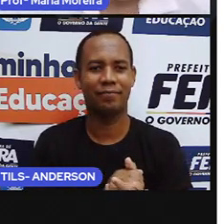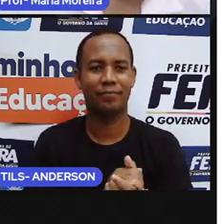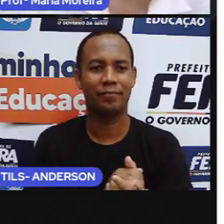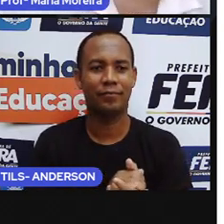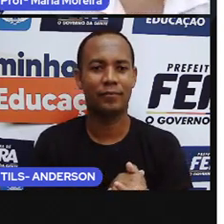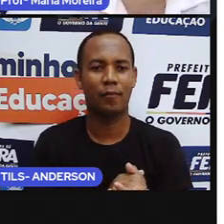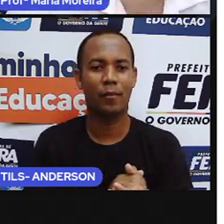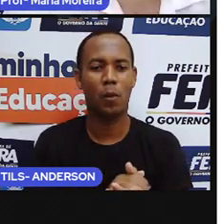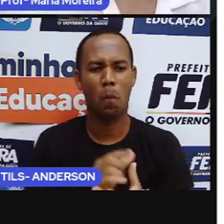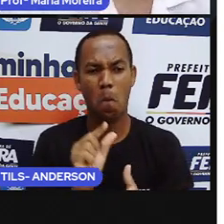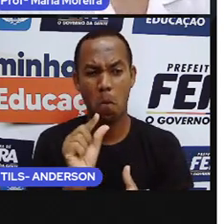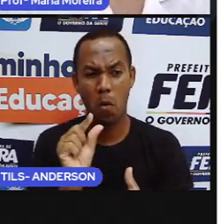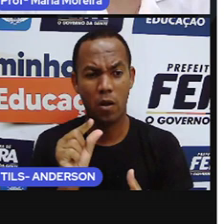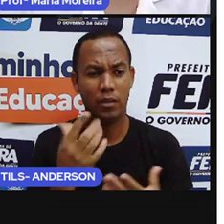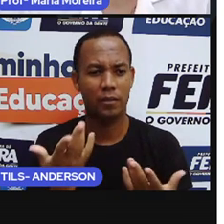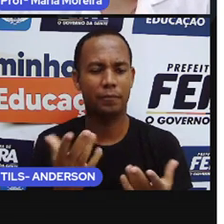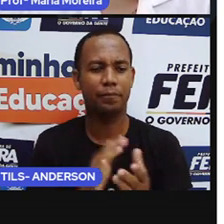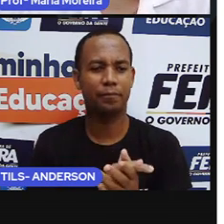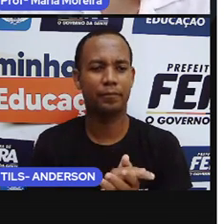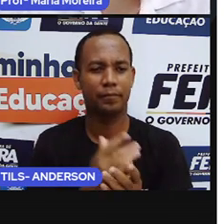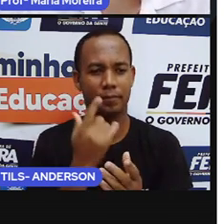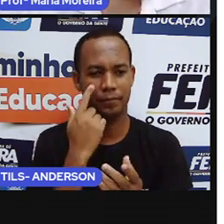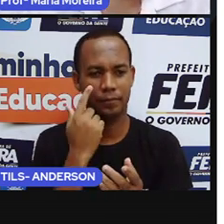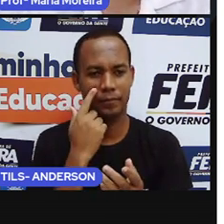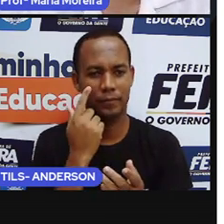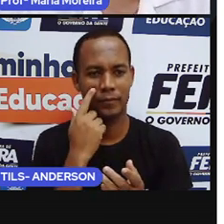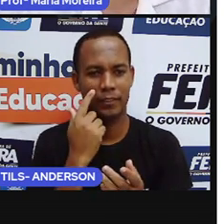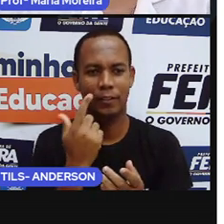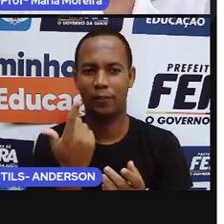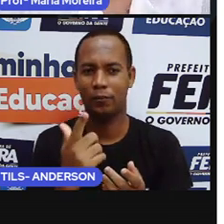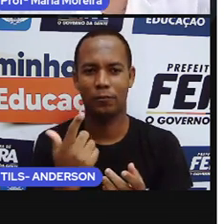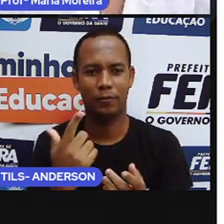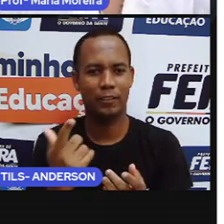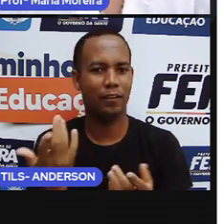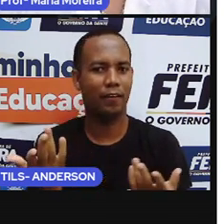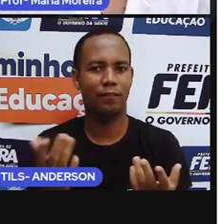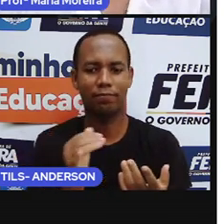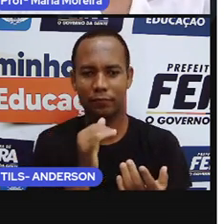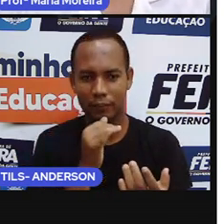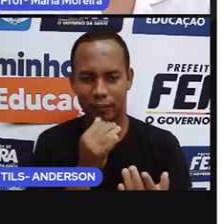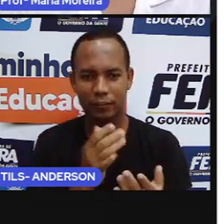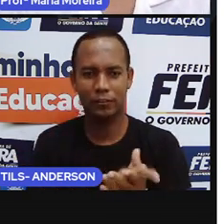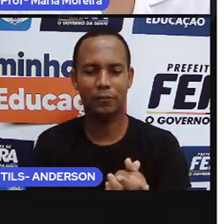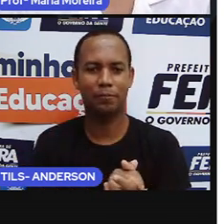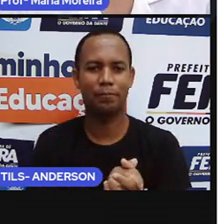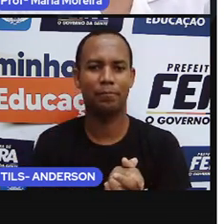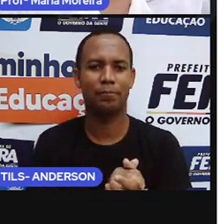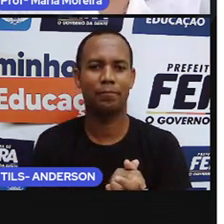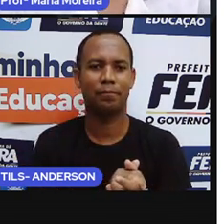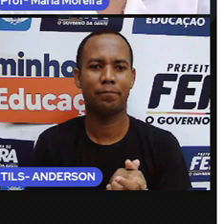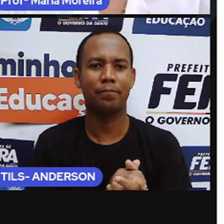Só um pouquinho de jeito para ser professora. Se disserem aqui que eu não tenho, vou ficar muito triste. Então, vamos lá.